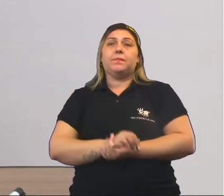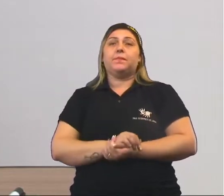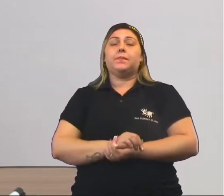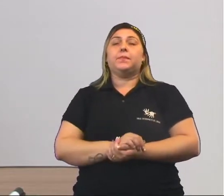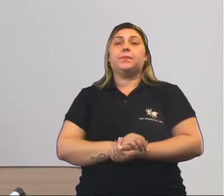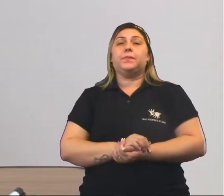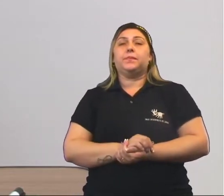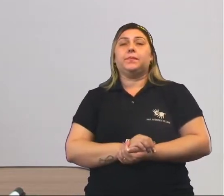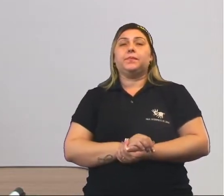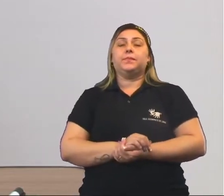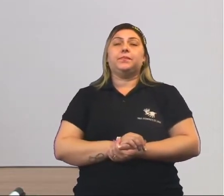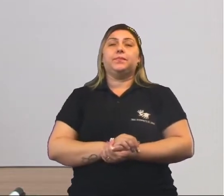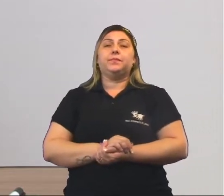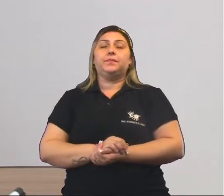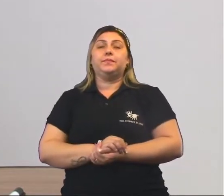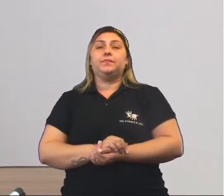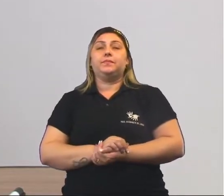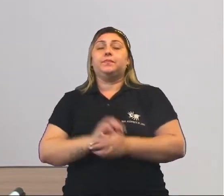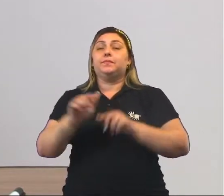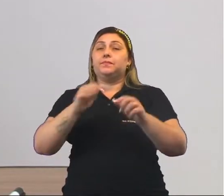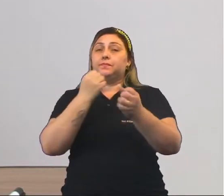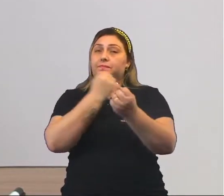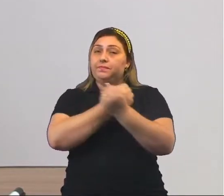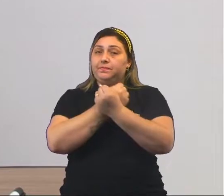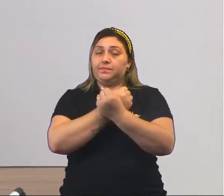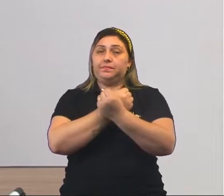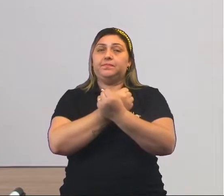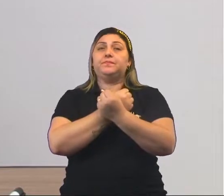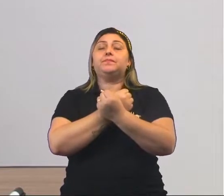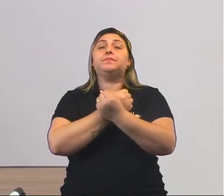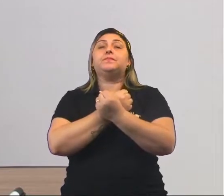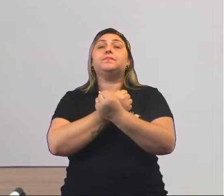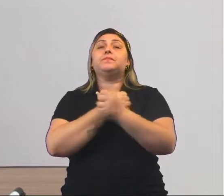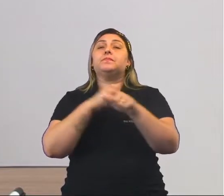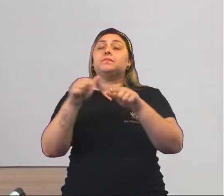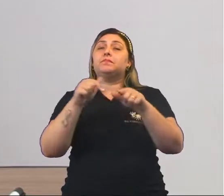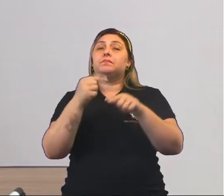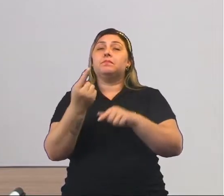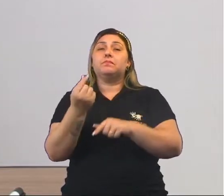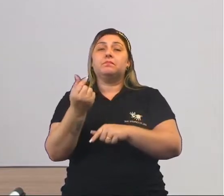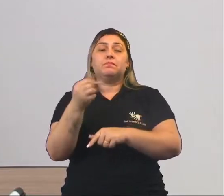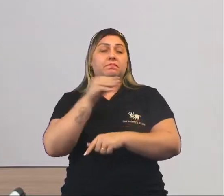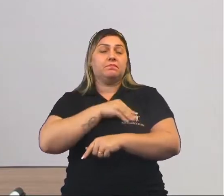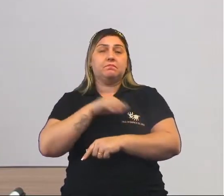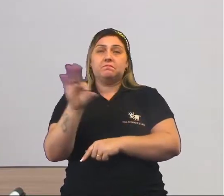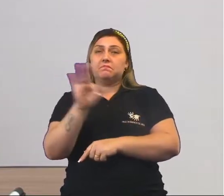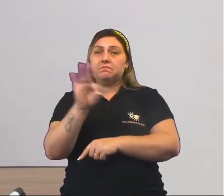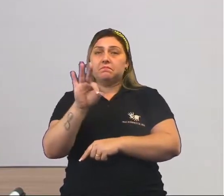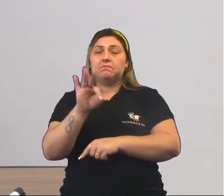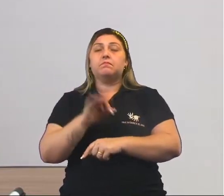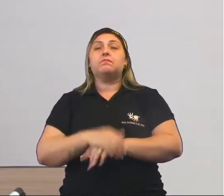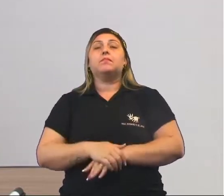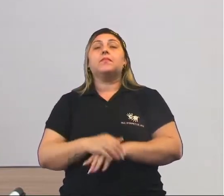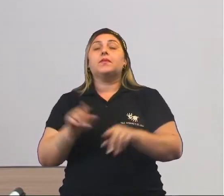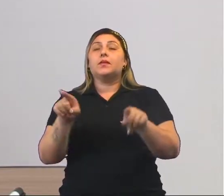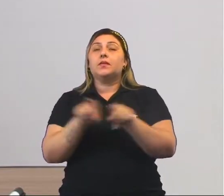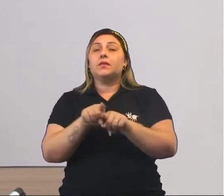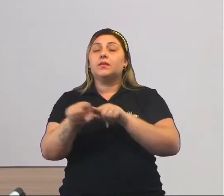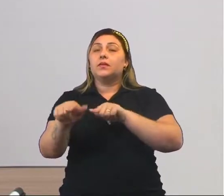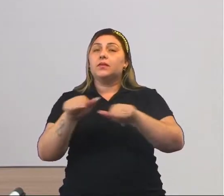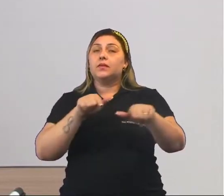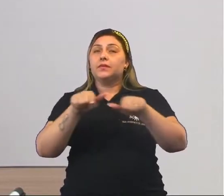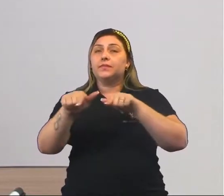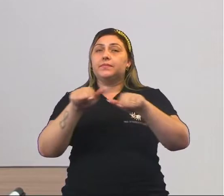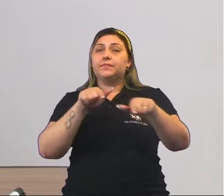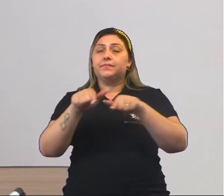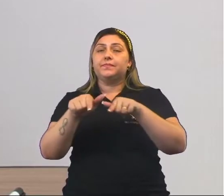seu chefe ali, ele manda. Aí é um trabalho escravo. Ele, às vezes, até trabalha e não recebe nada por aquilo. Ou, às vezes, até trabalha